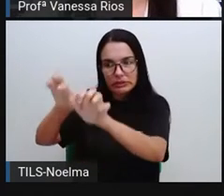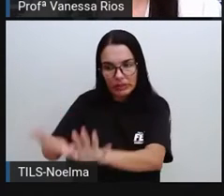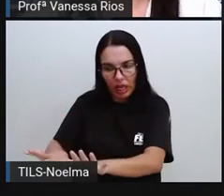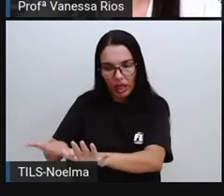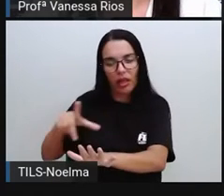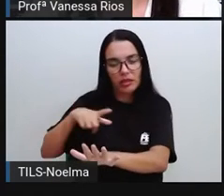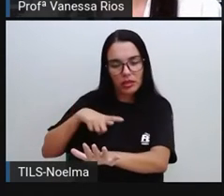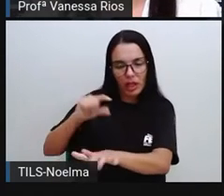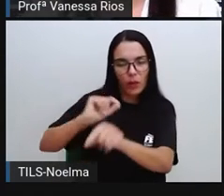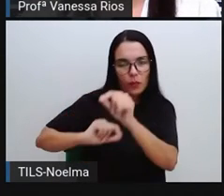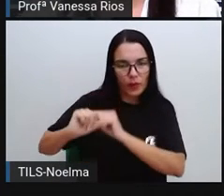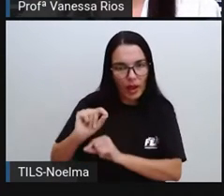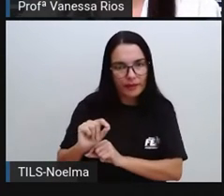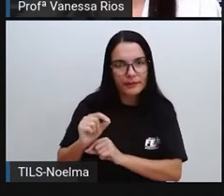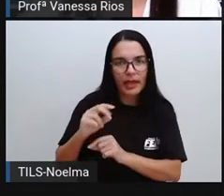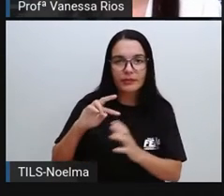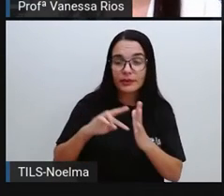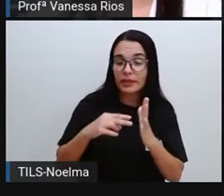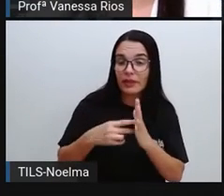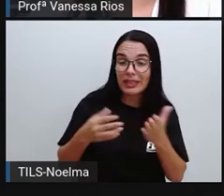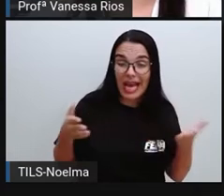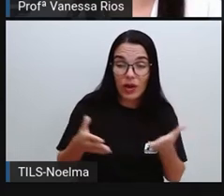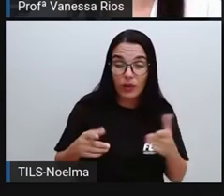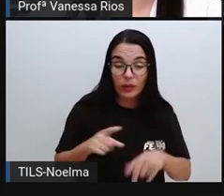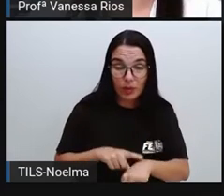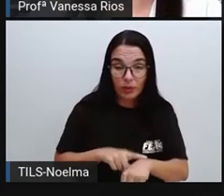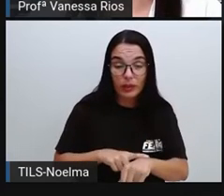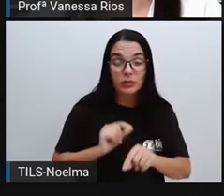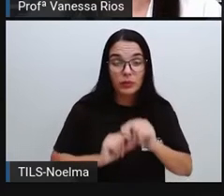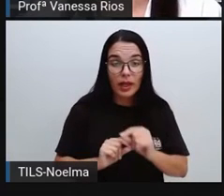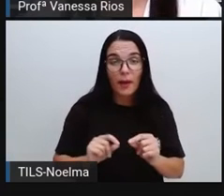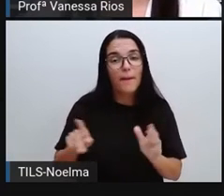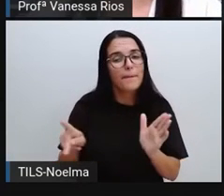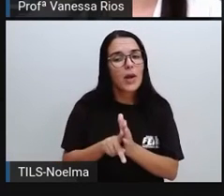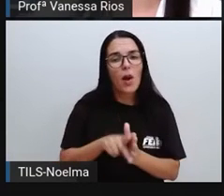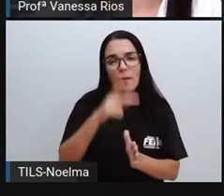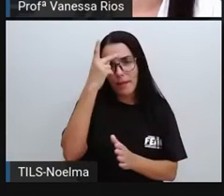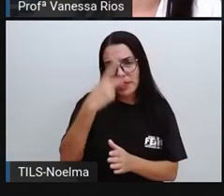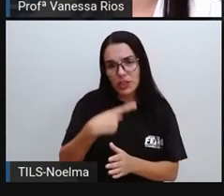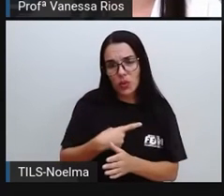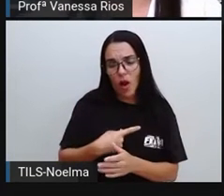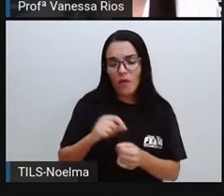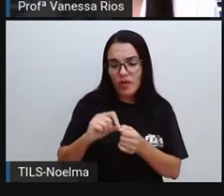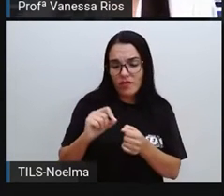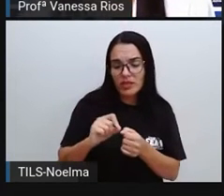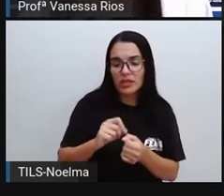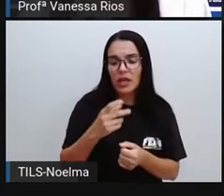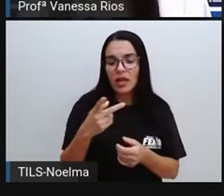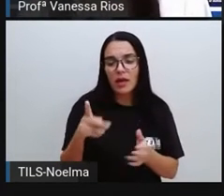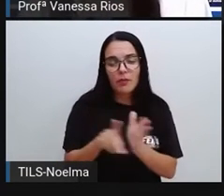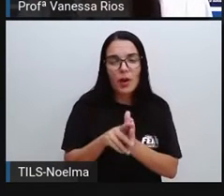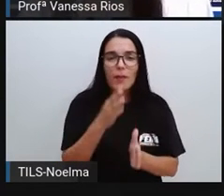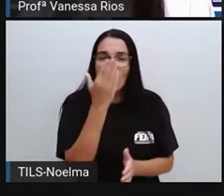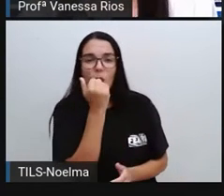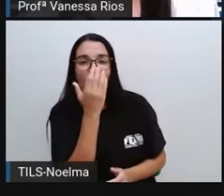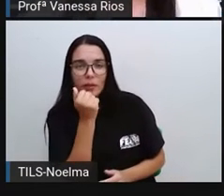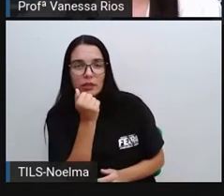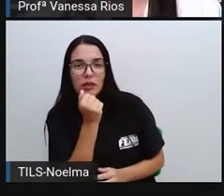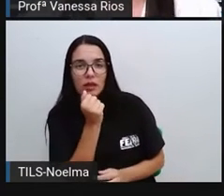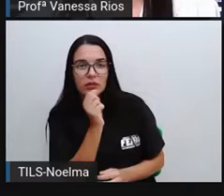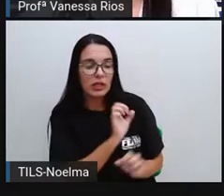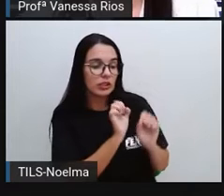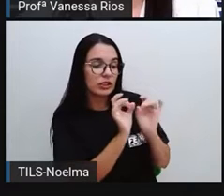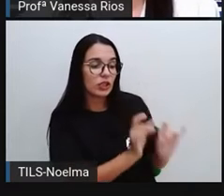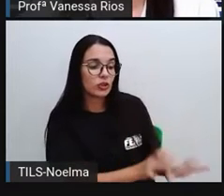qual o ser humano passou a produzir seus próprios alimentos e deixou de ser mômade. E